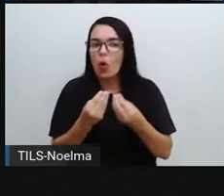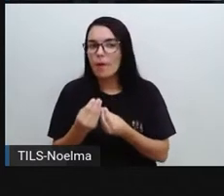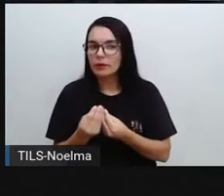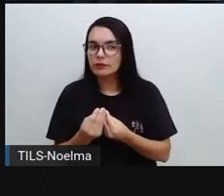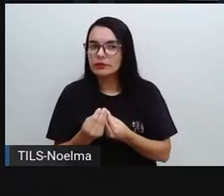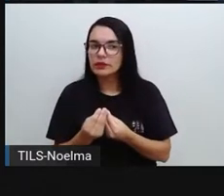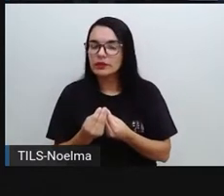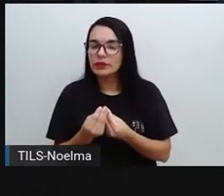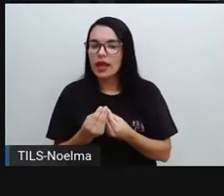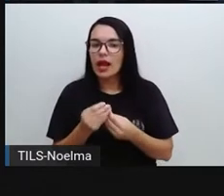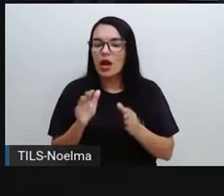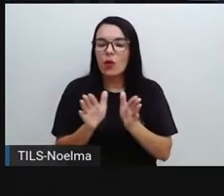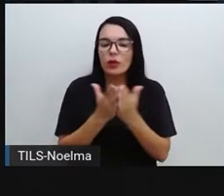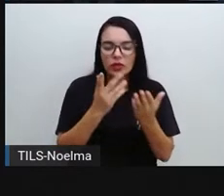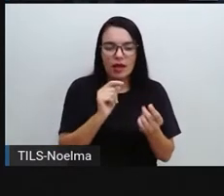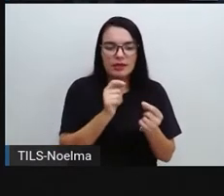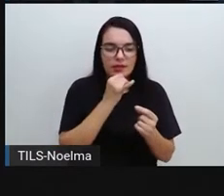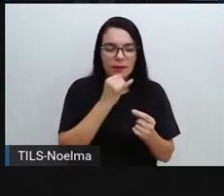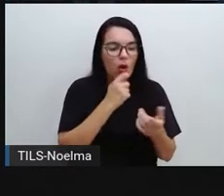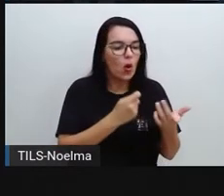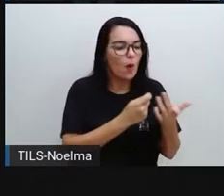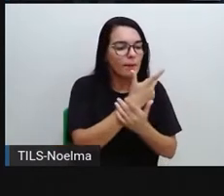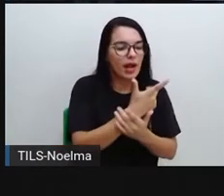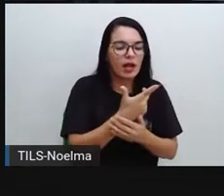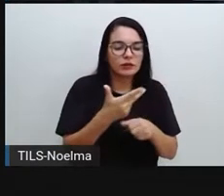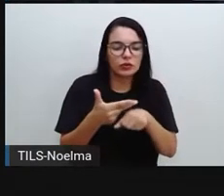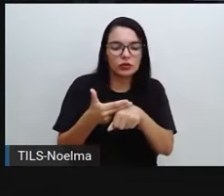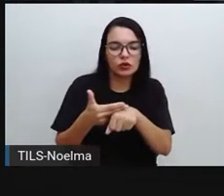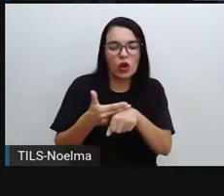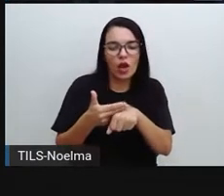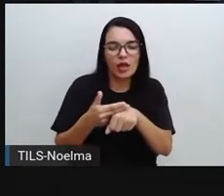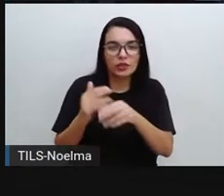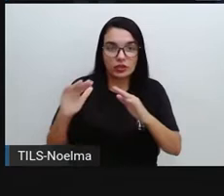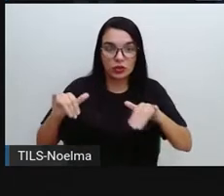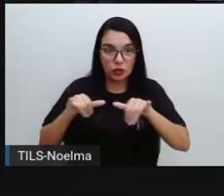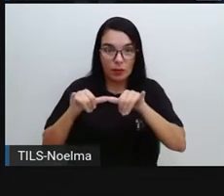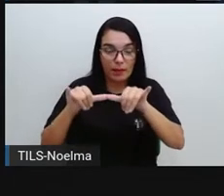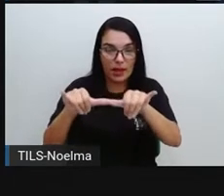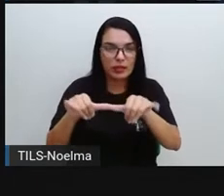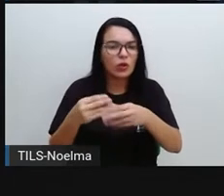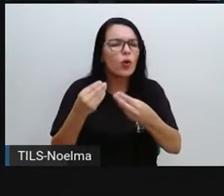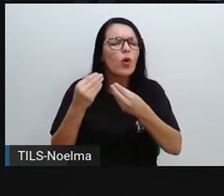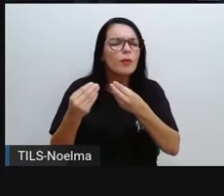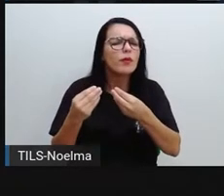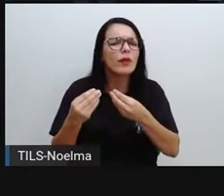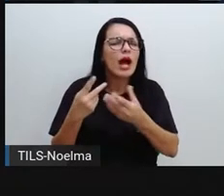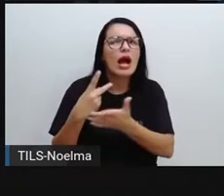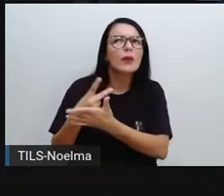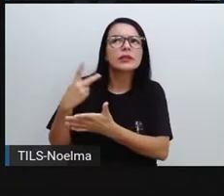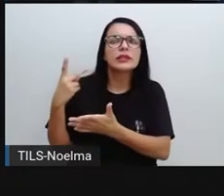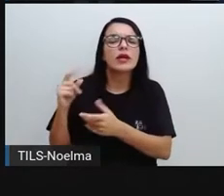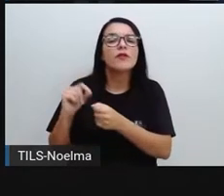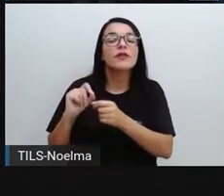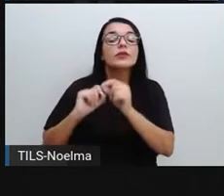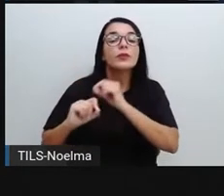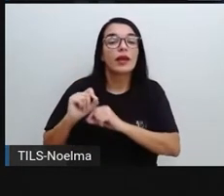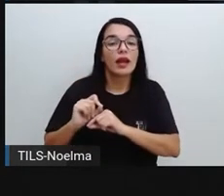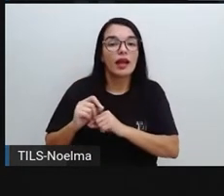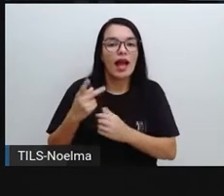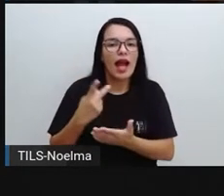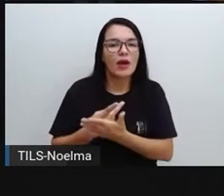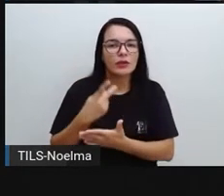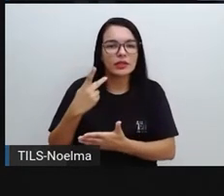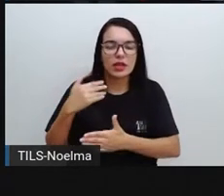compra aí no mercado, por exemplo, certo? Esse chocolate, ele foi feito a partir de um processo, né?